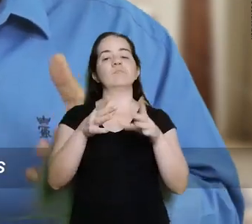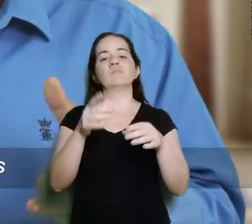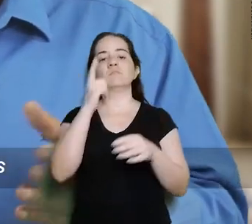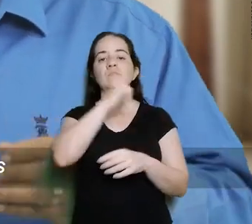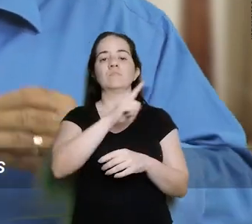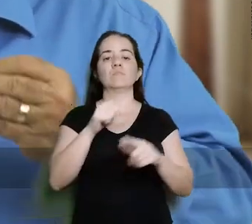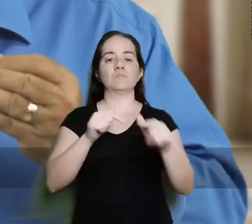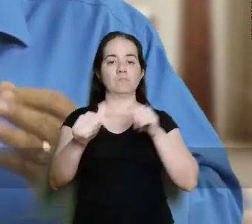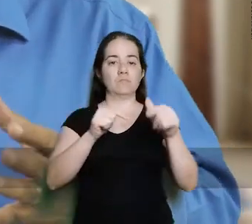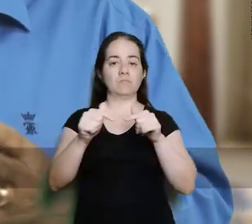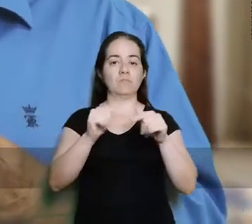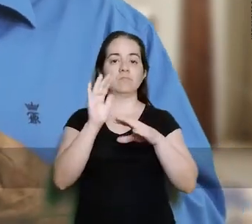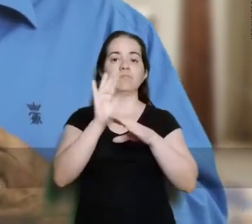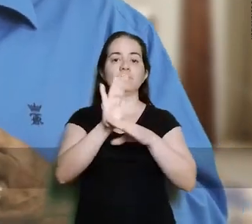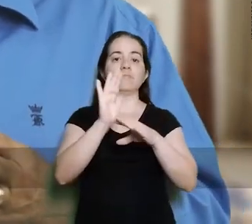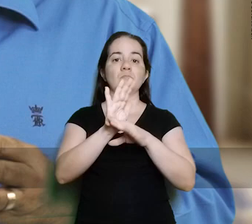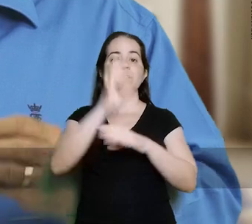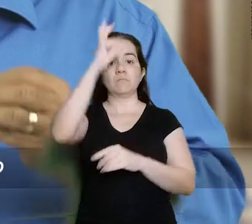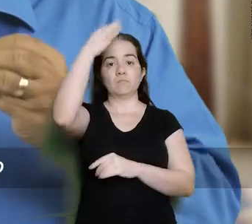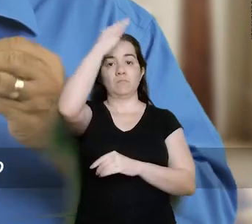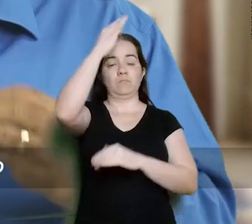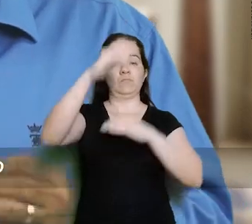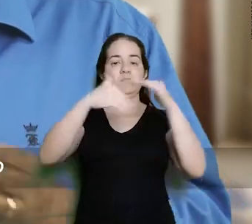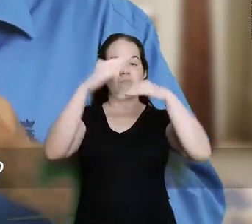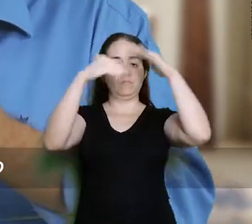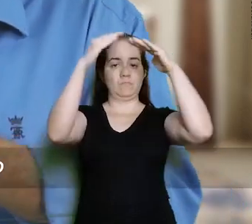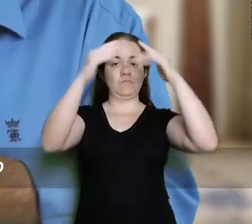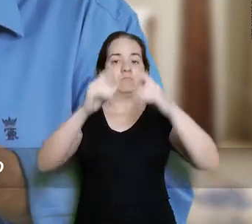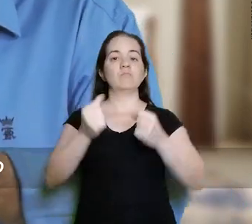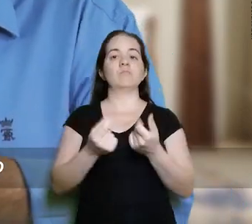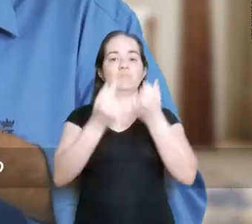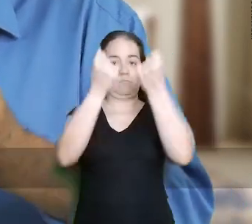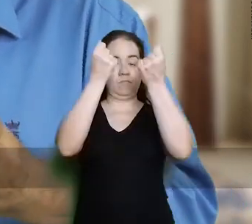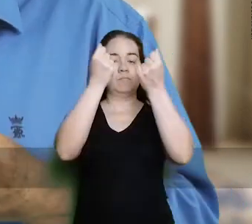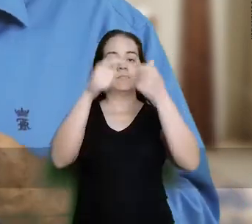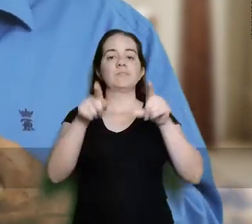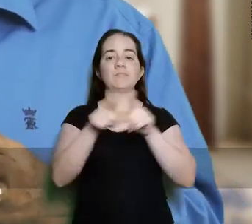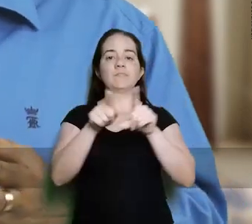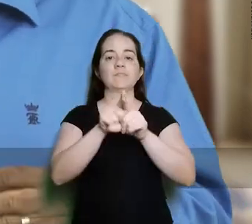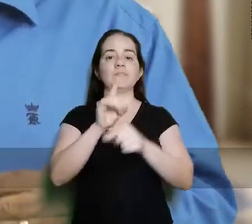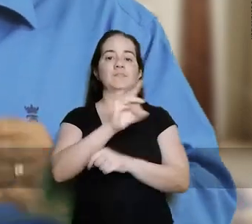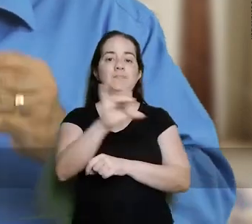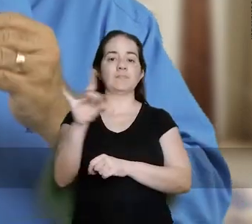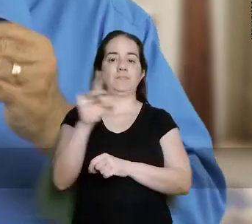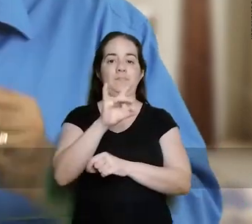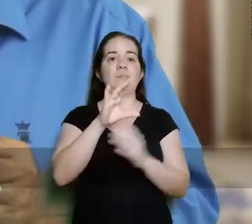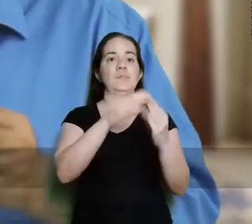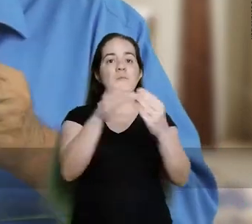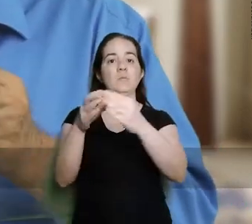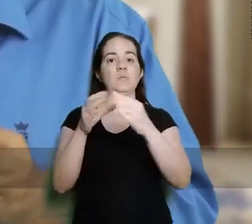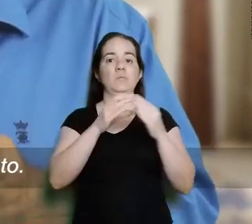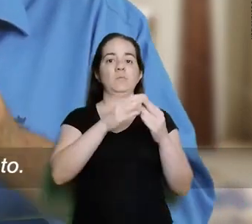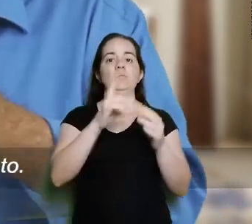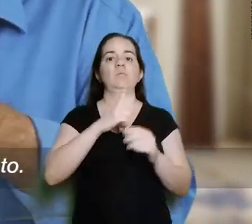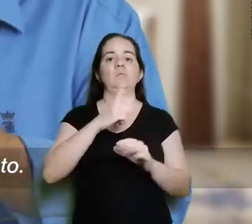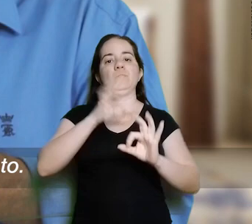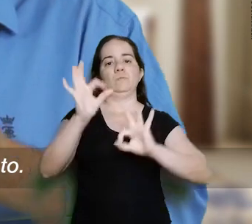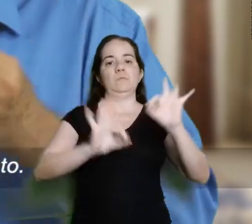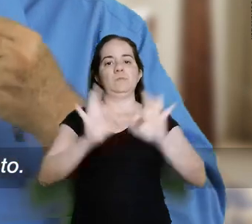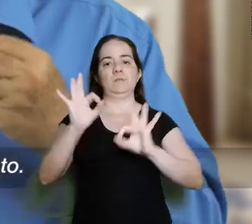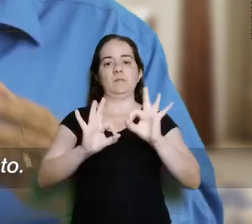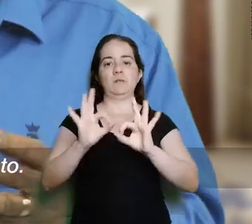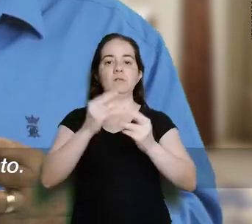o médio empresários tocarem seus negócios e nos ajudarem a fazer o Estado prosperar. Cada setor está